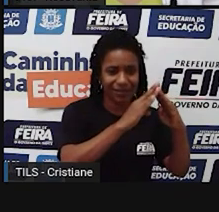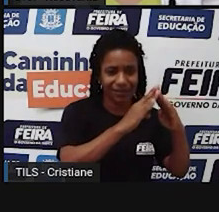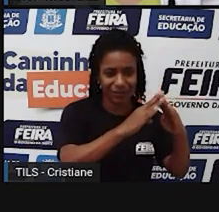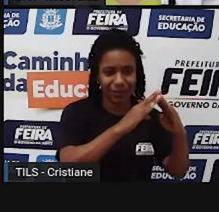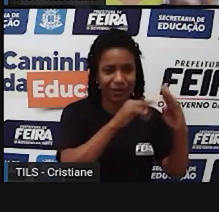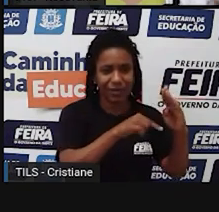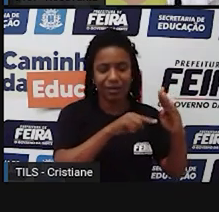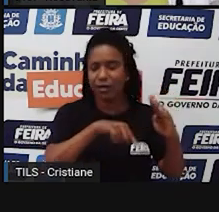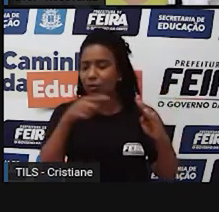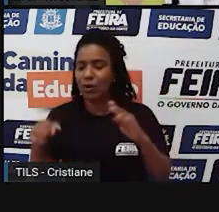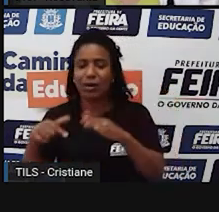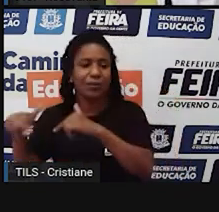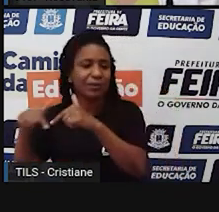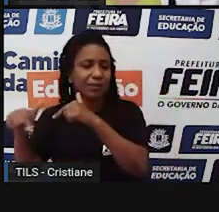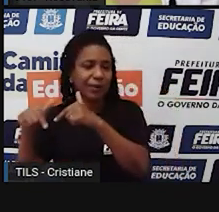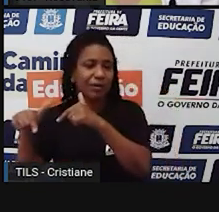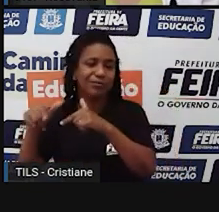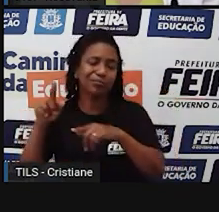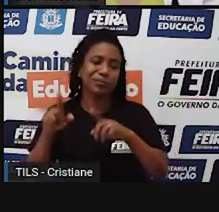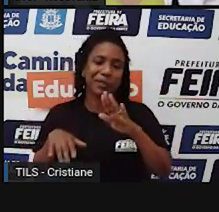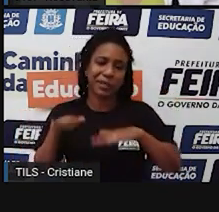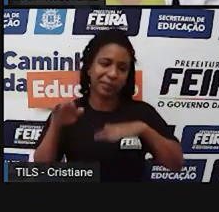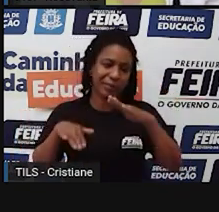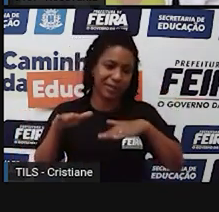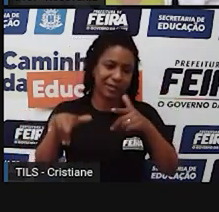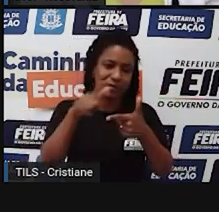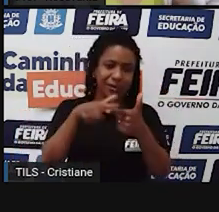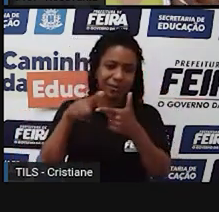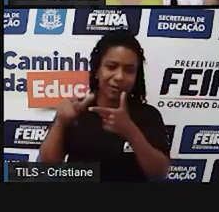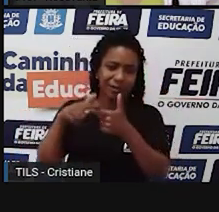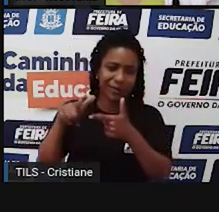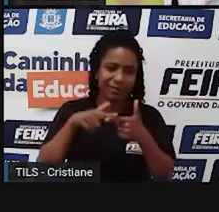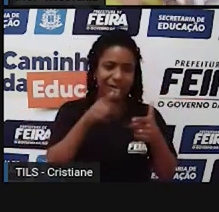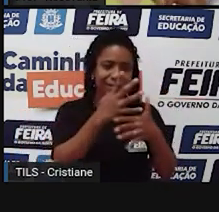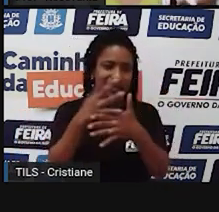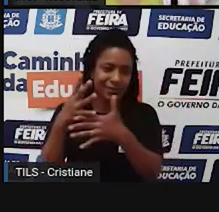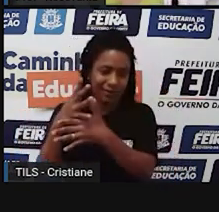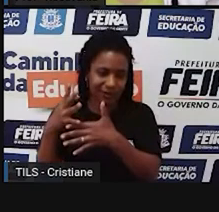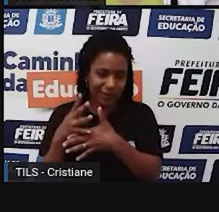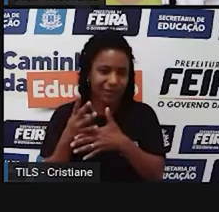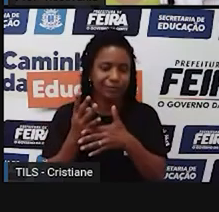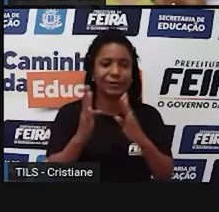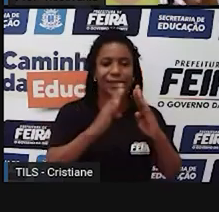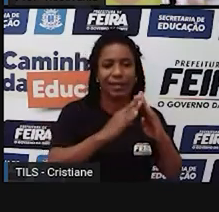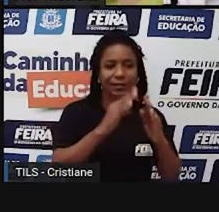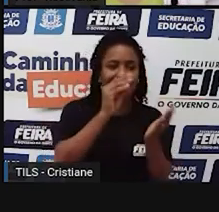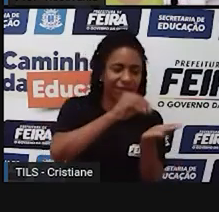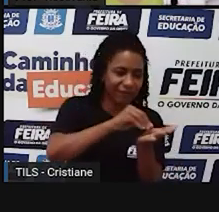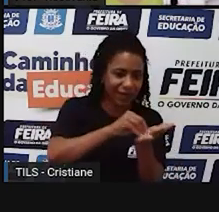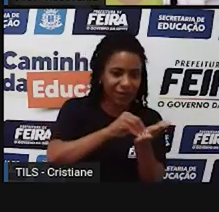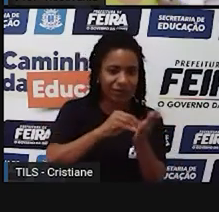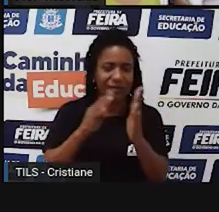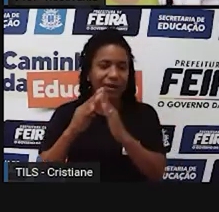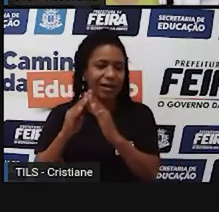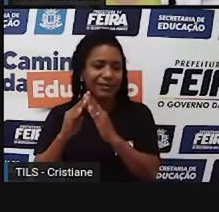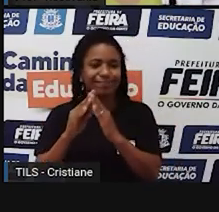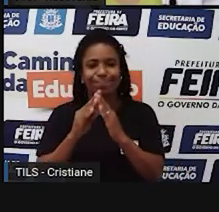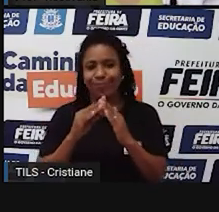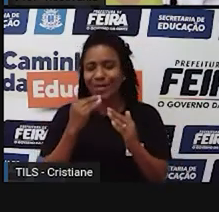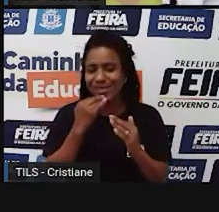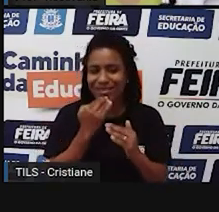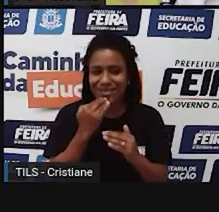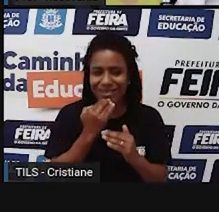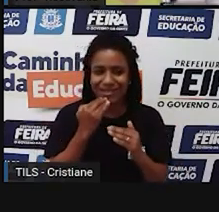problemas urbanos ou menos problemas urbanos. E aí, desde a falta de moradia ou moradia precária ou em locais